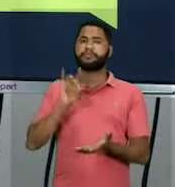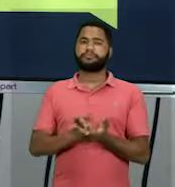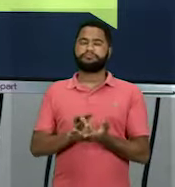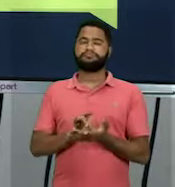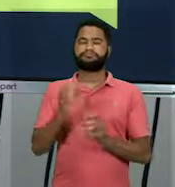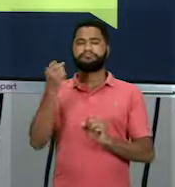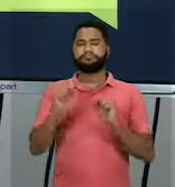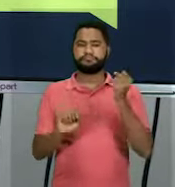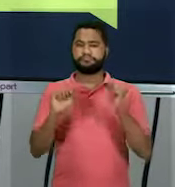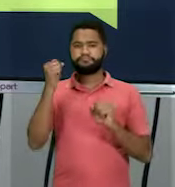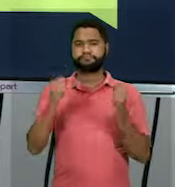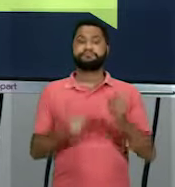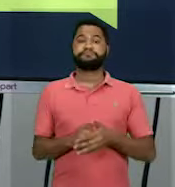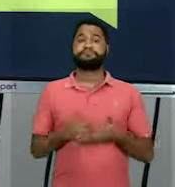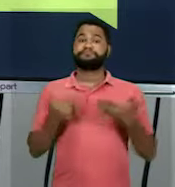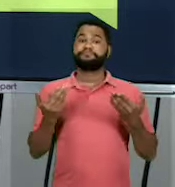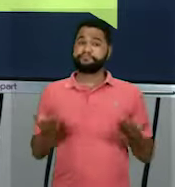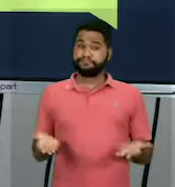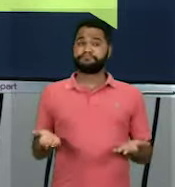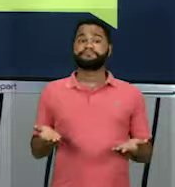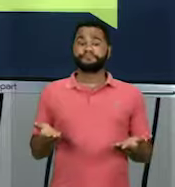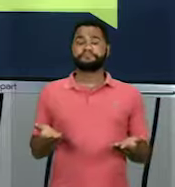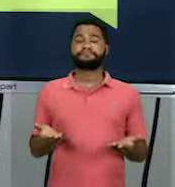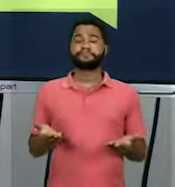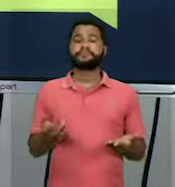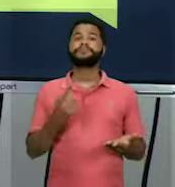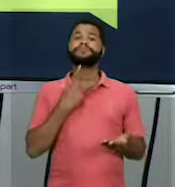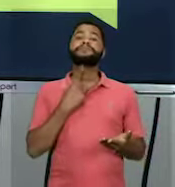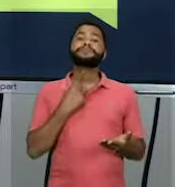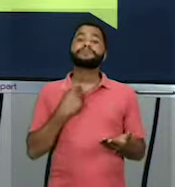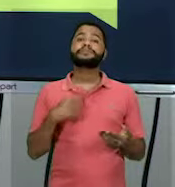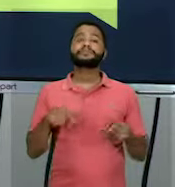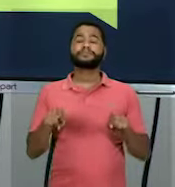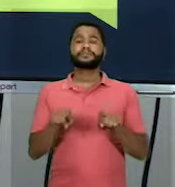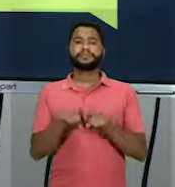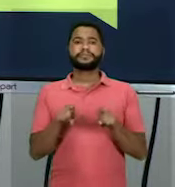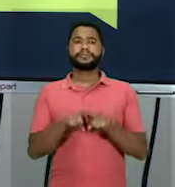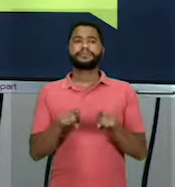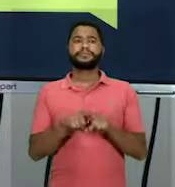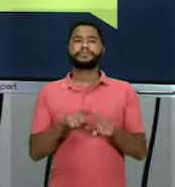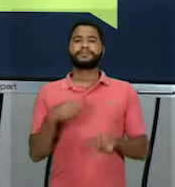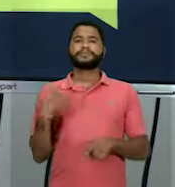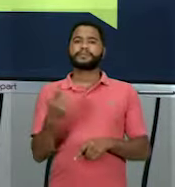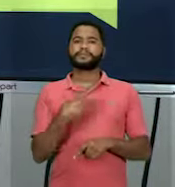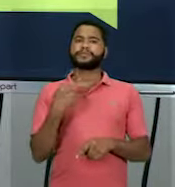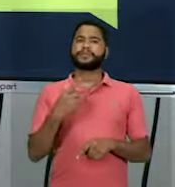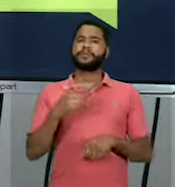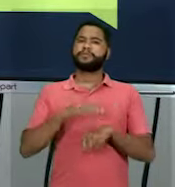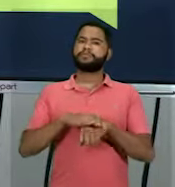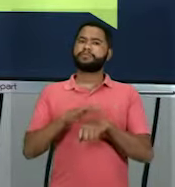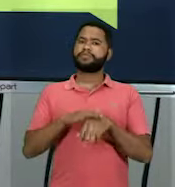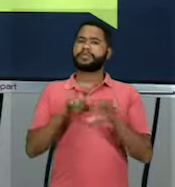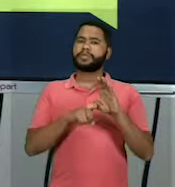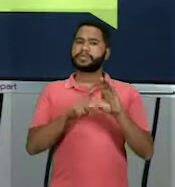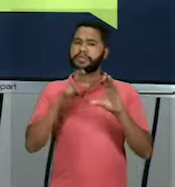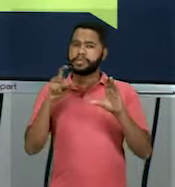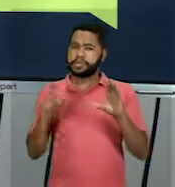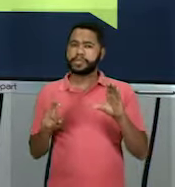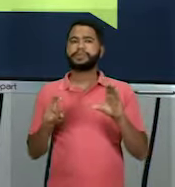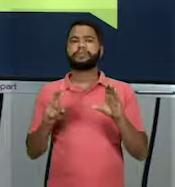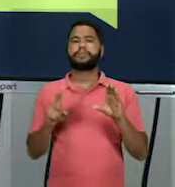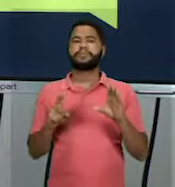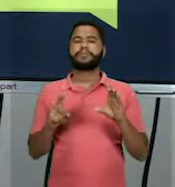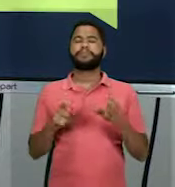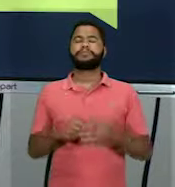industrializado. E para isso, né, com a intenção, inclusive, de ficarmos independentes, né, do